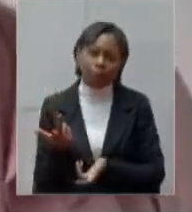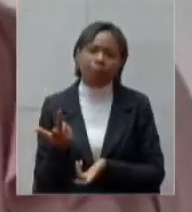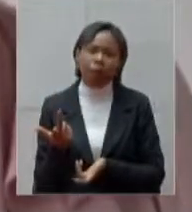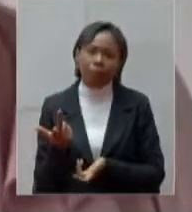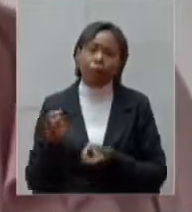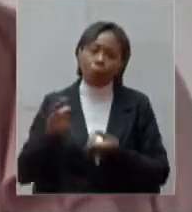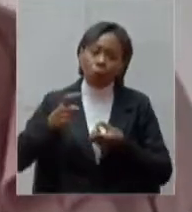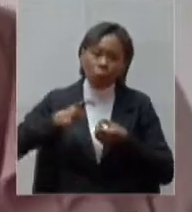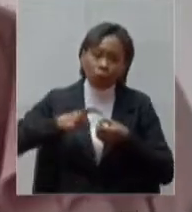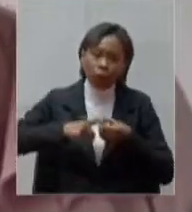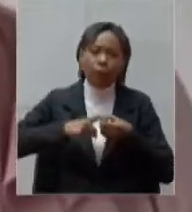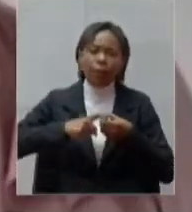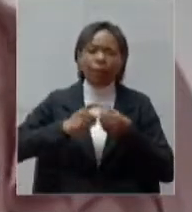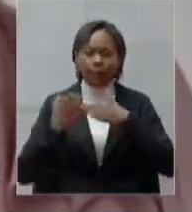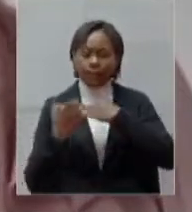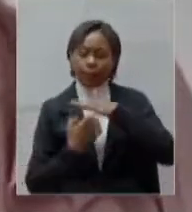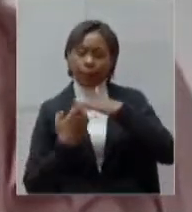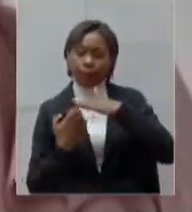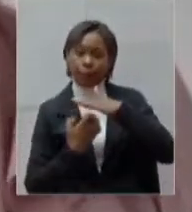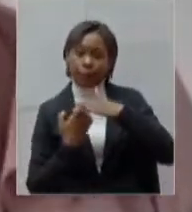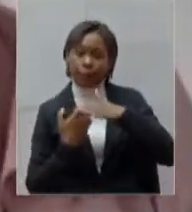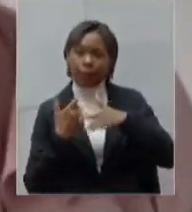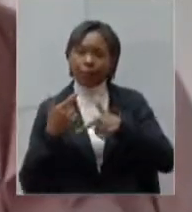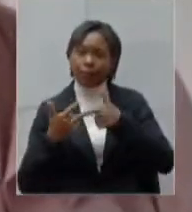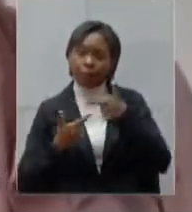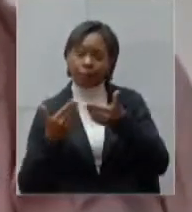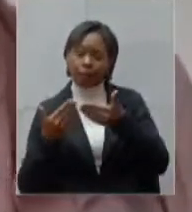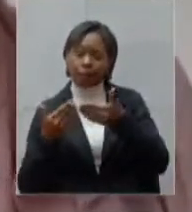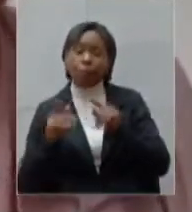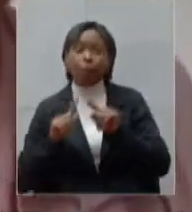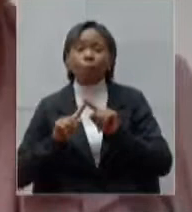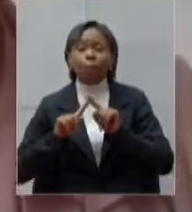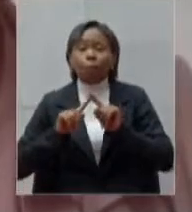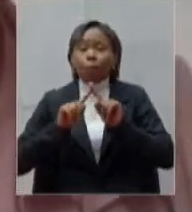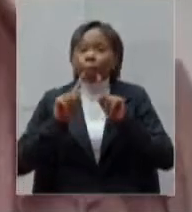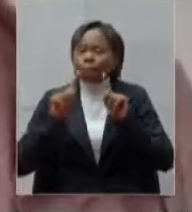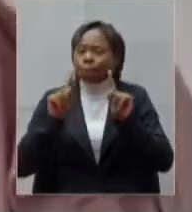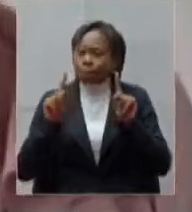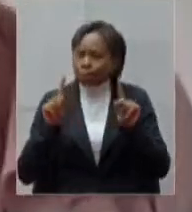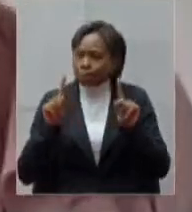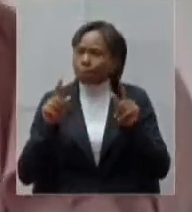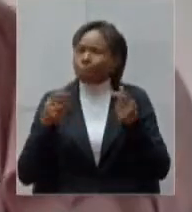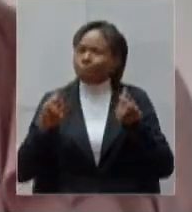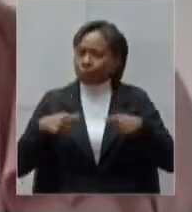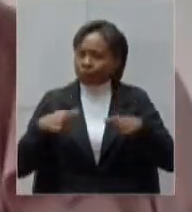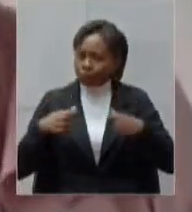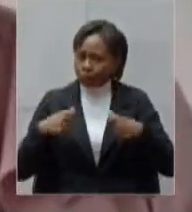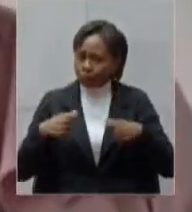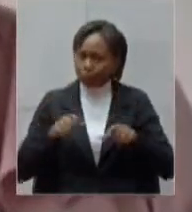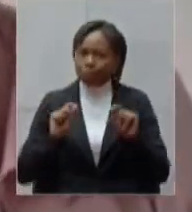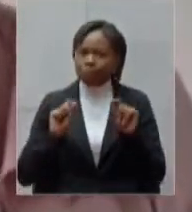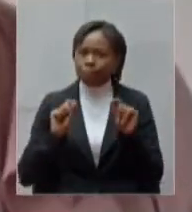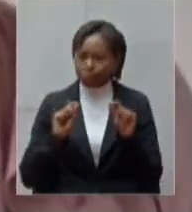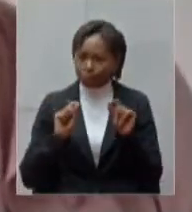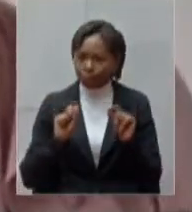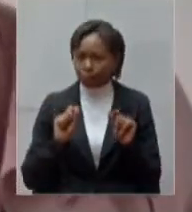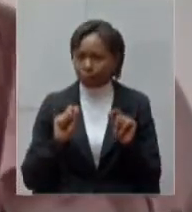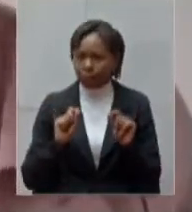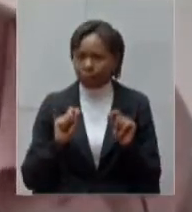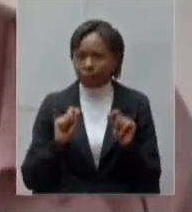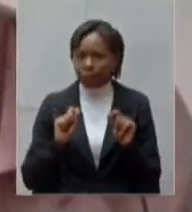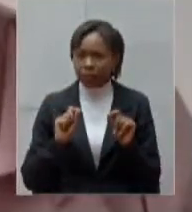empresas também mas temos que fazer